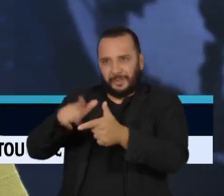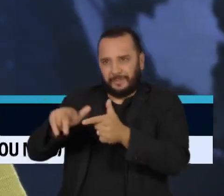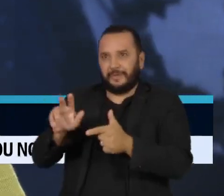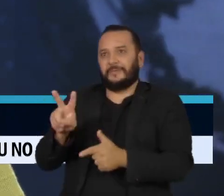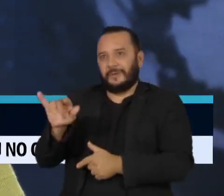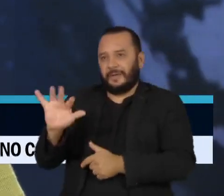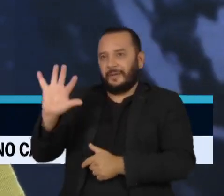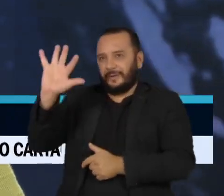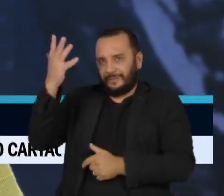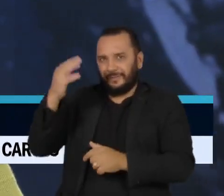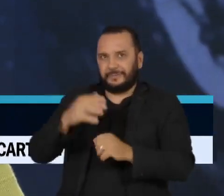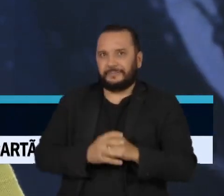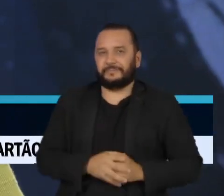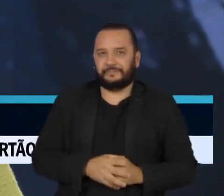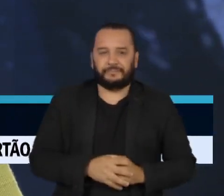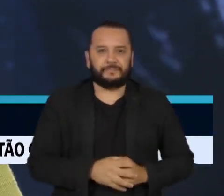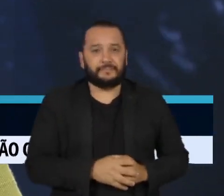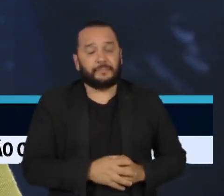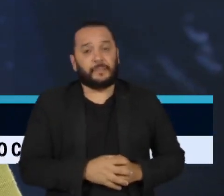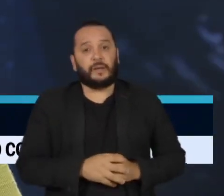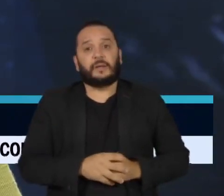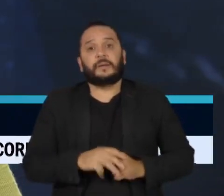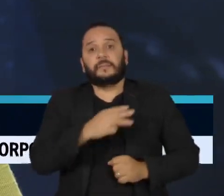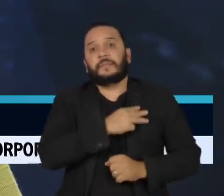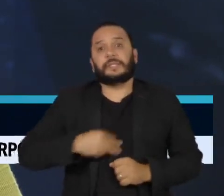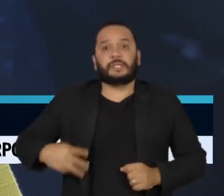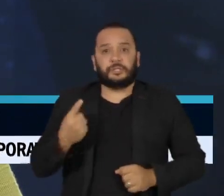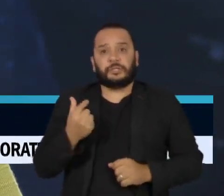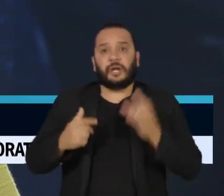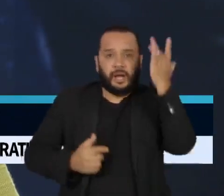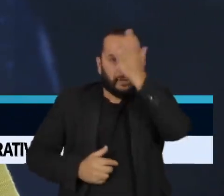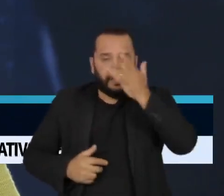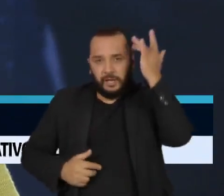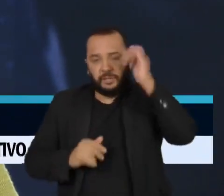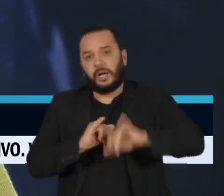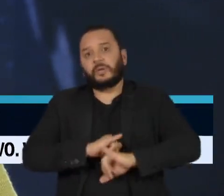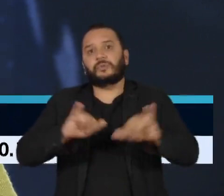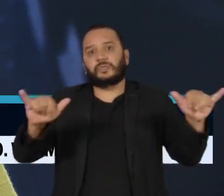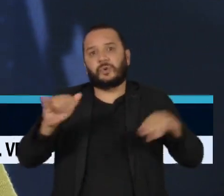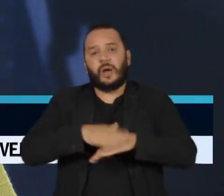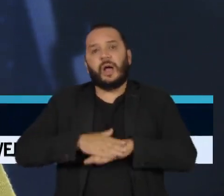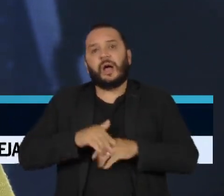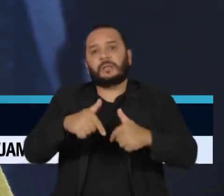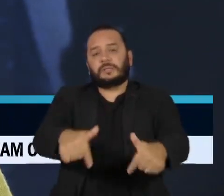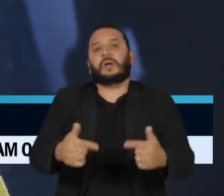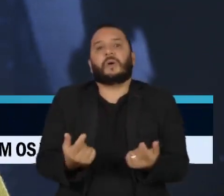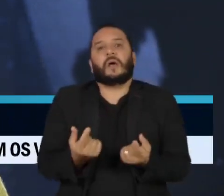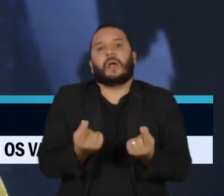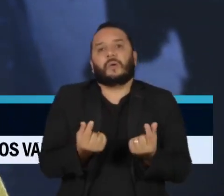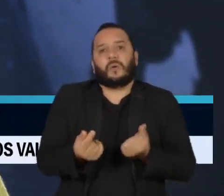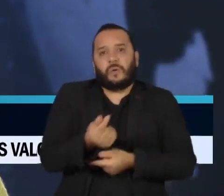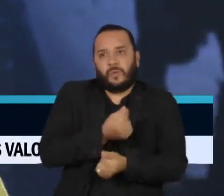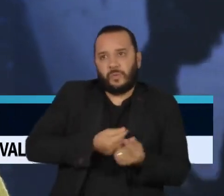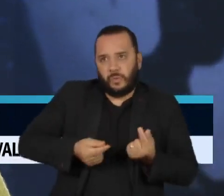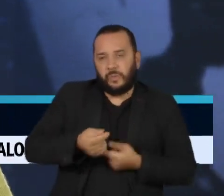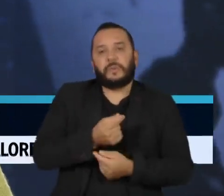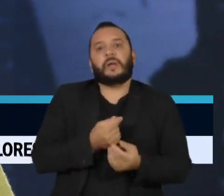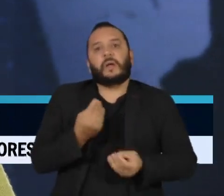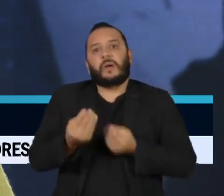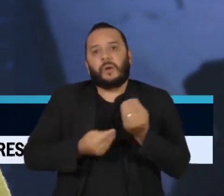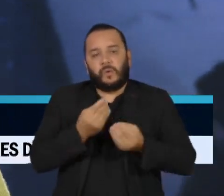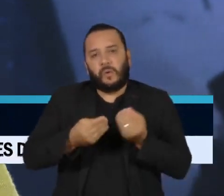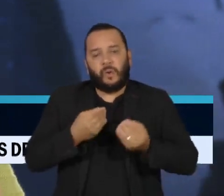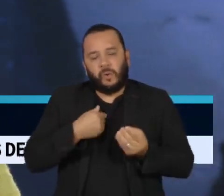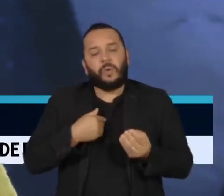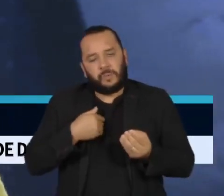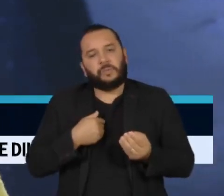O ministro da Fazenda, Fernando Haddad, anunciou hoje o primeiro pacote de medidas econômicas com foco na reestruturação fiscal. A